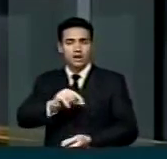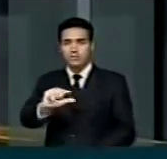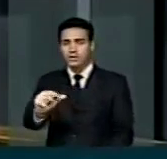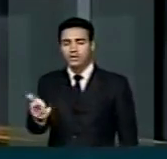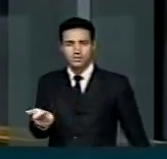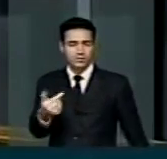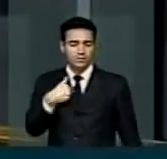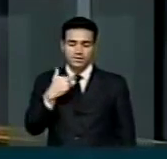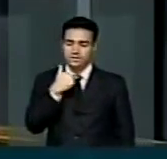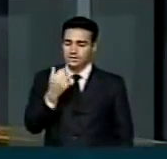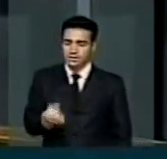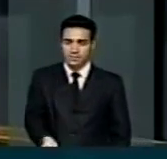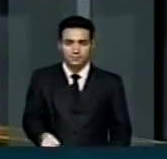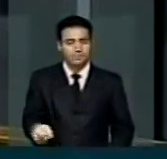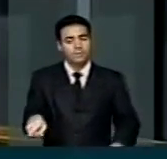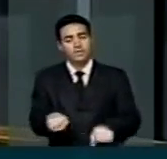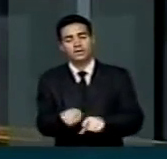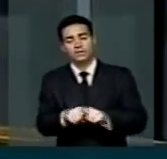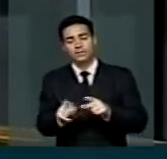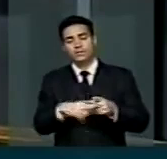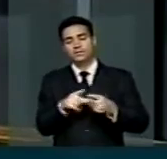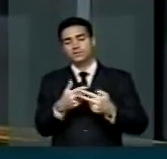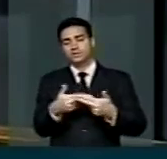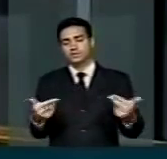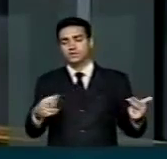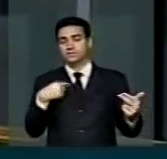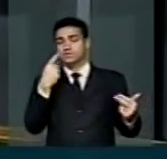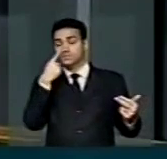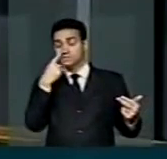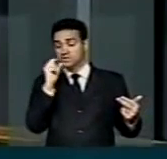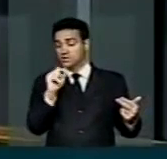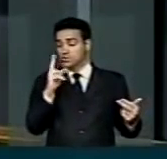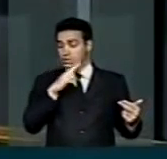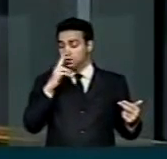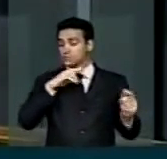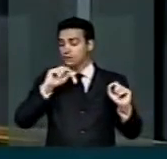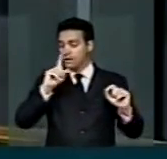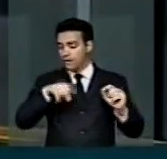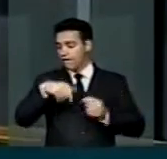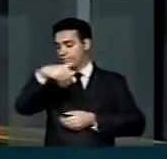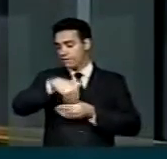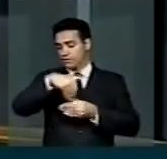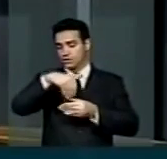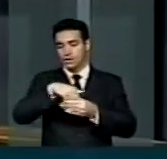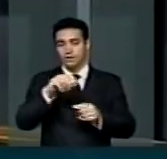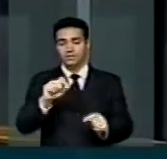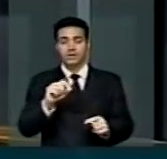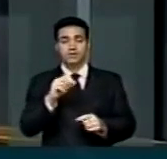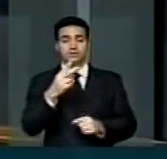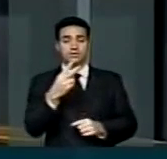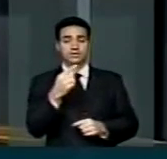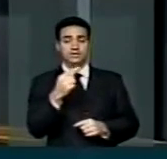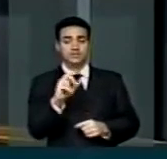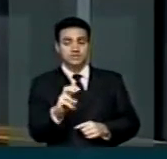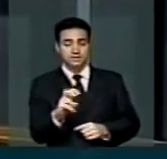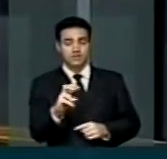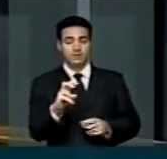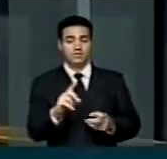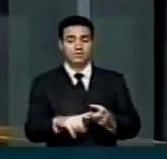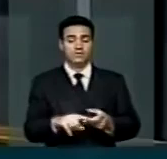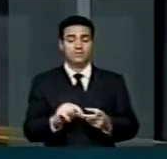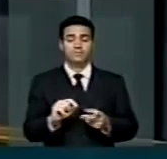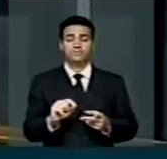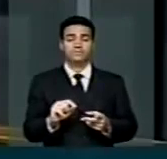mínimo. A outra coisa que a gente tem que ver aqui, urgente, é a votação do 275, que